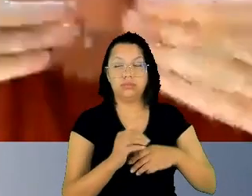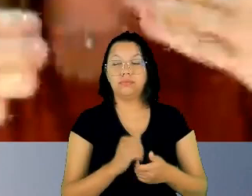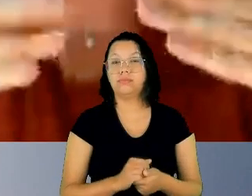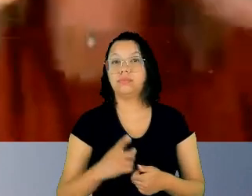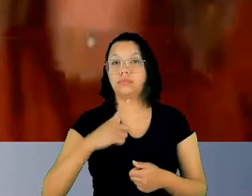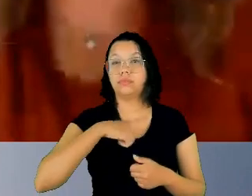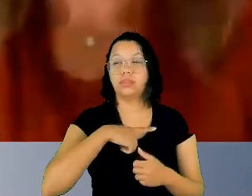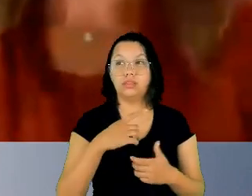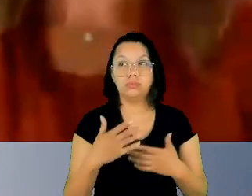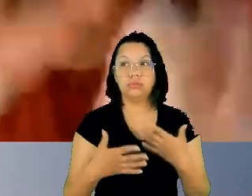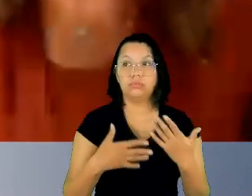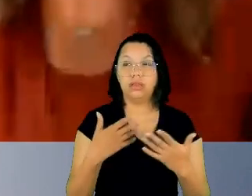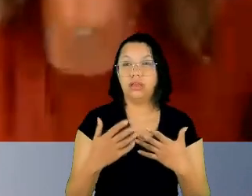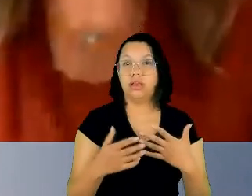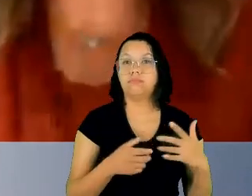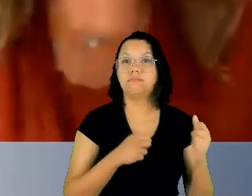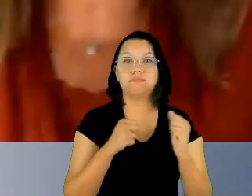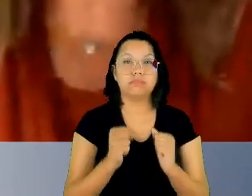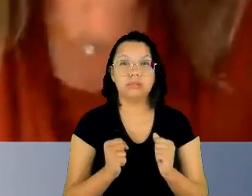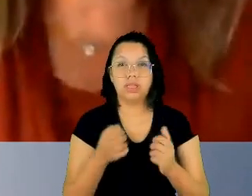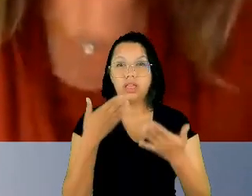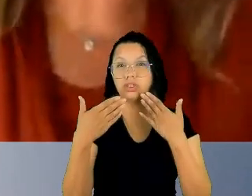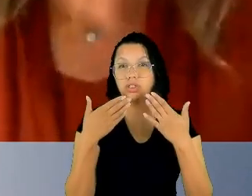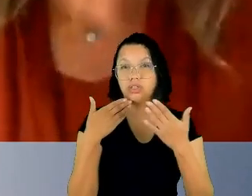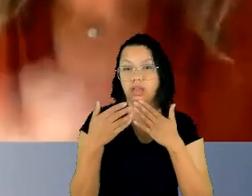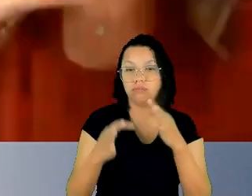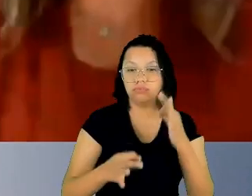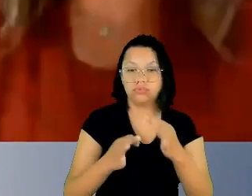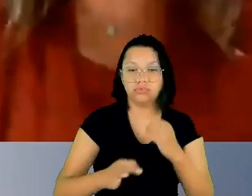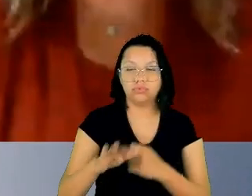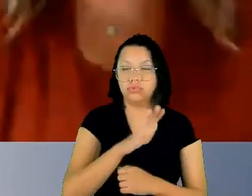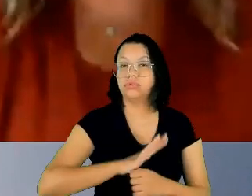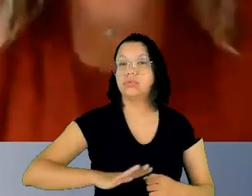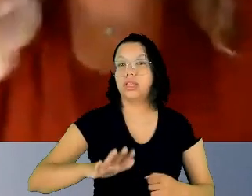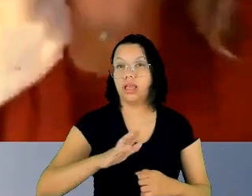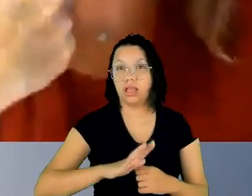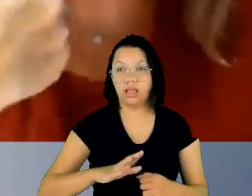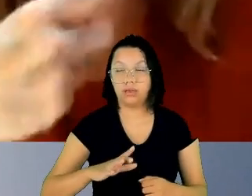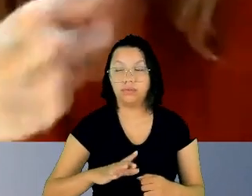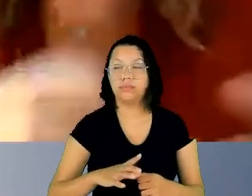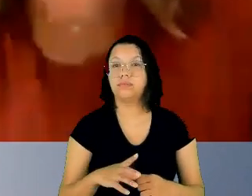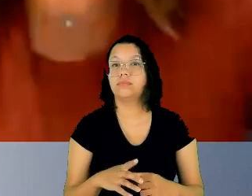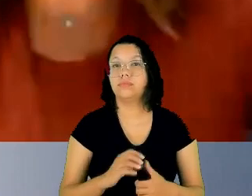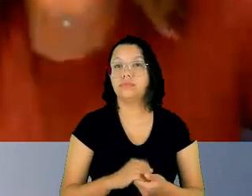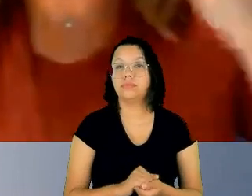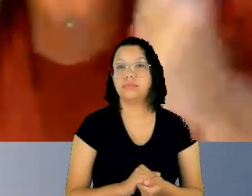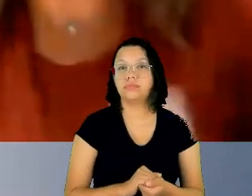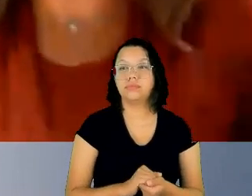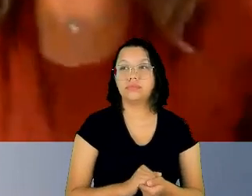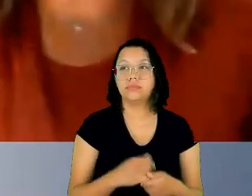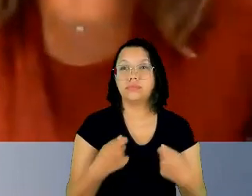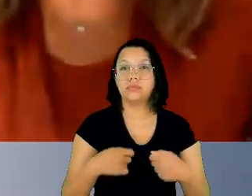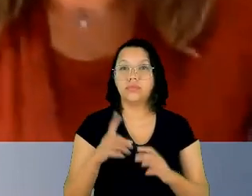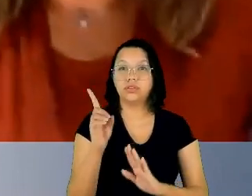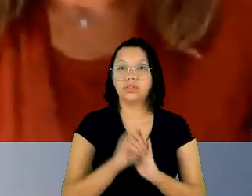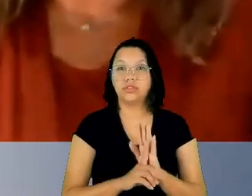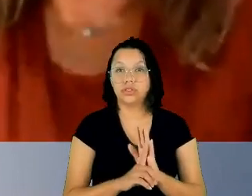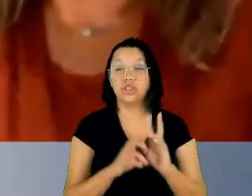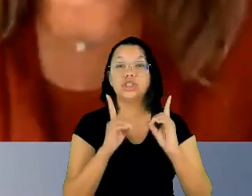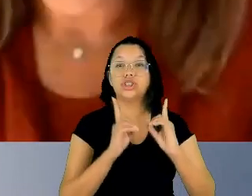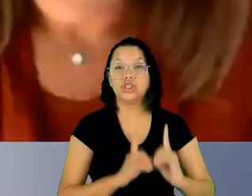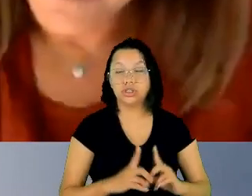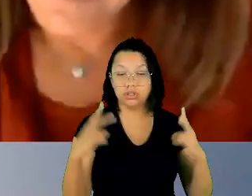diálogo jurisdicional cujo veto se há dignidade humana e recorrendo a parâmetros da ONU a parâmetros interamericanos